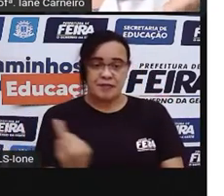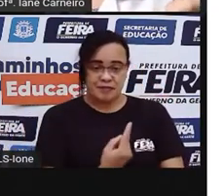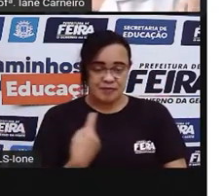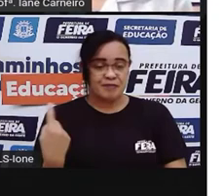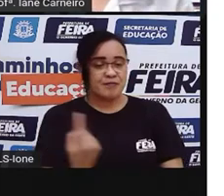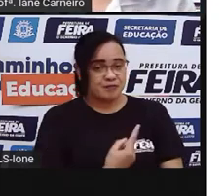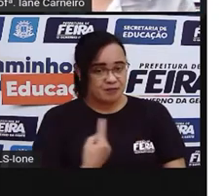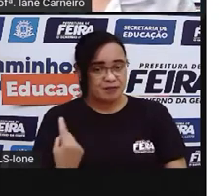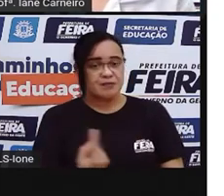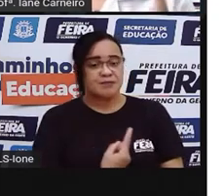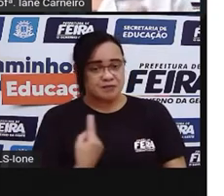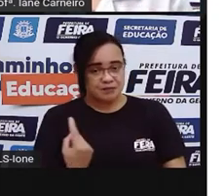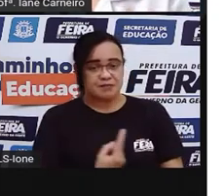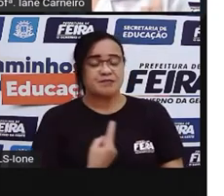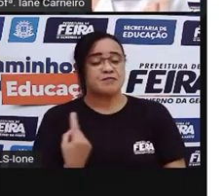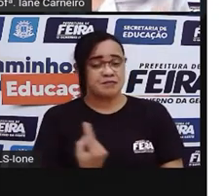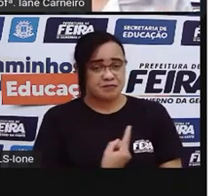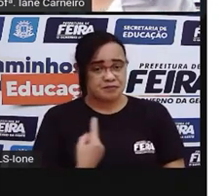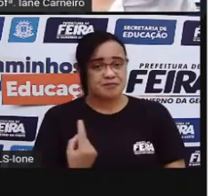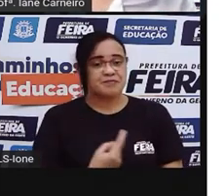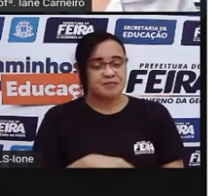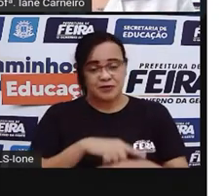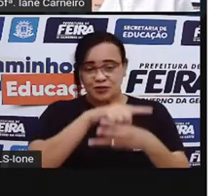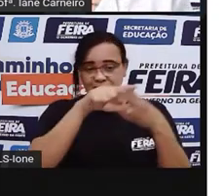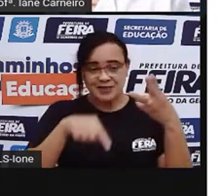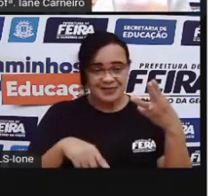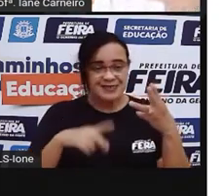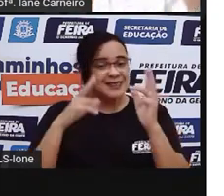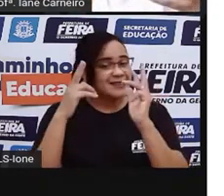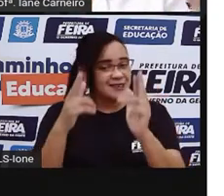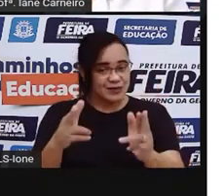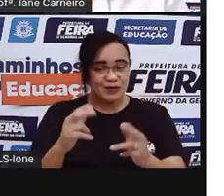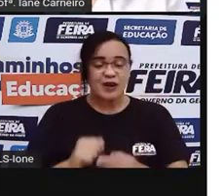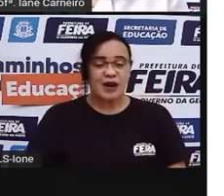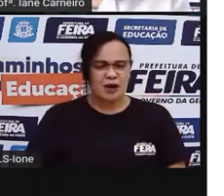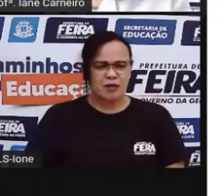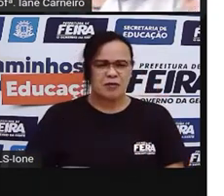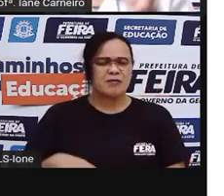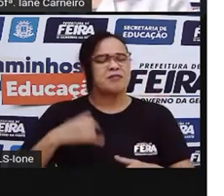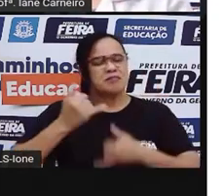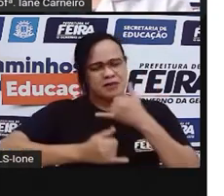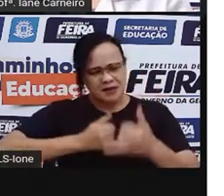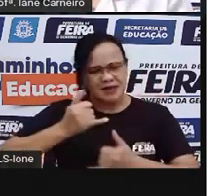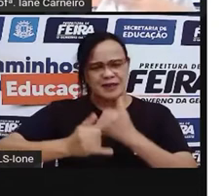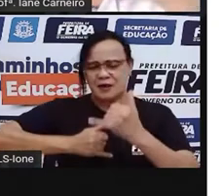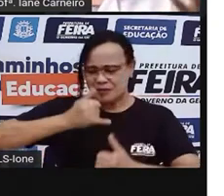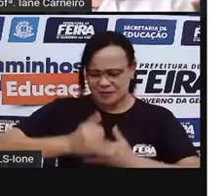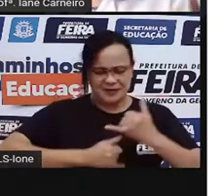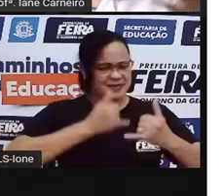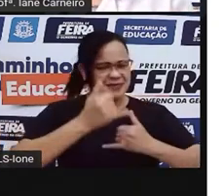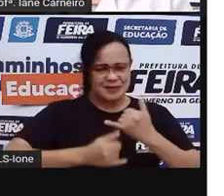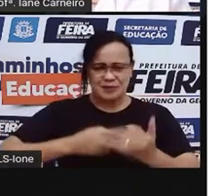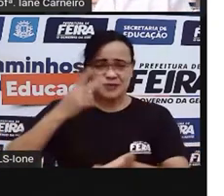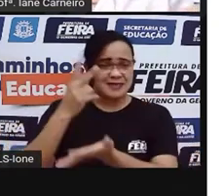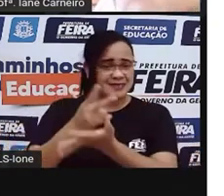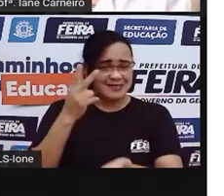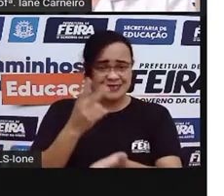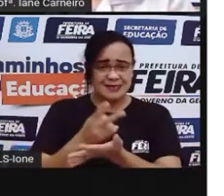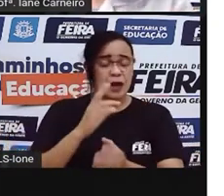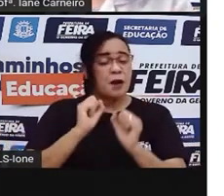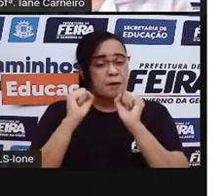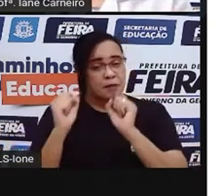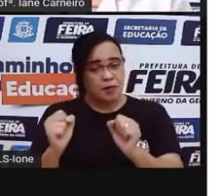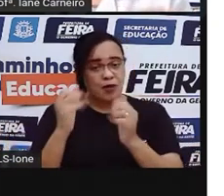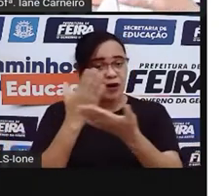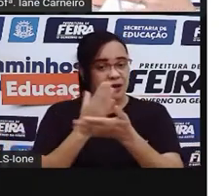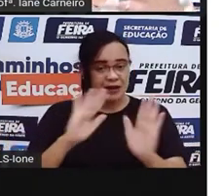Como se brinca com bola. Papagaio e peão. De tanto brincar, né? Eles se gastam. Mas a palavra, não. A gente brinca